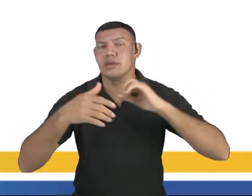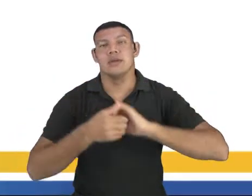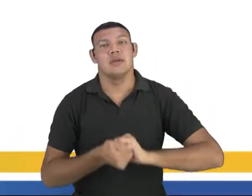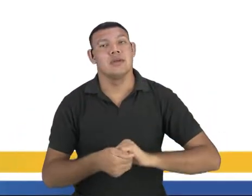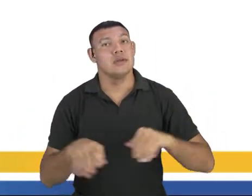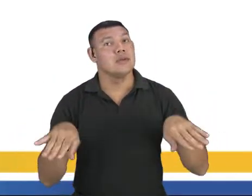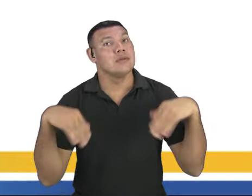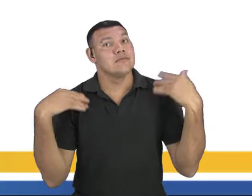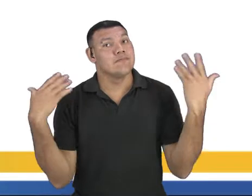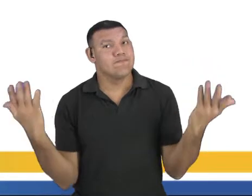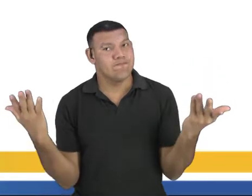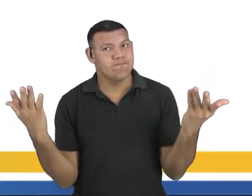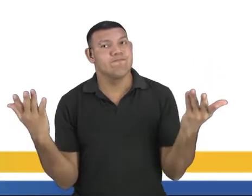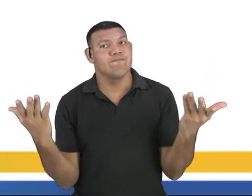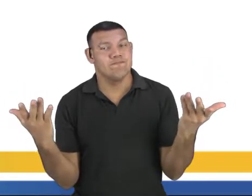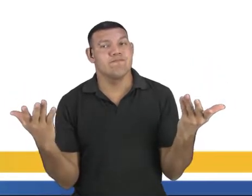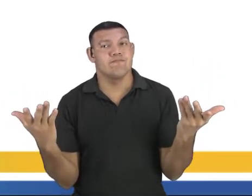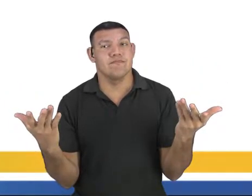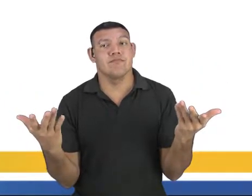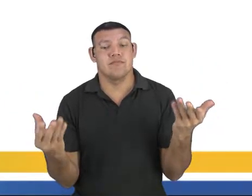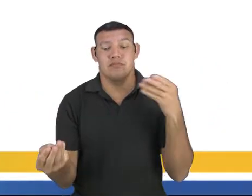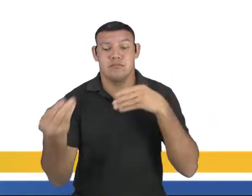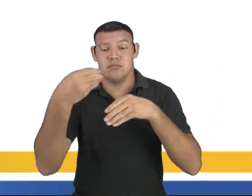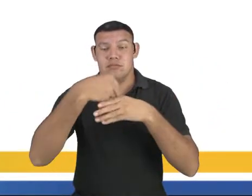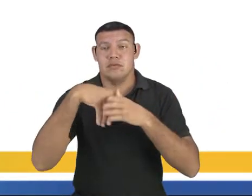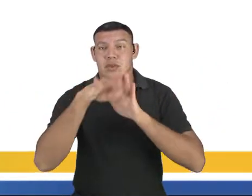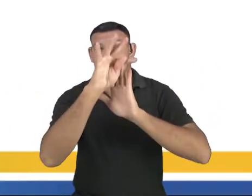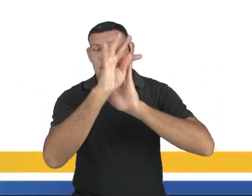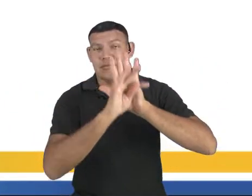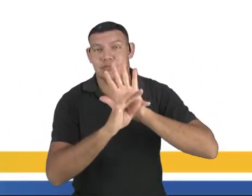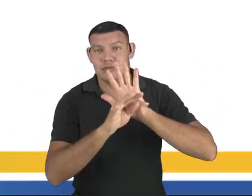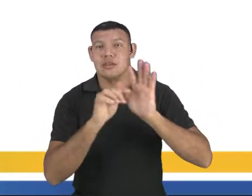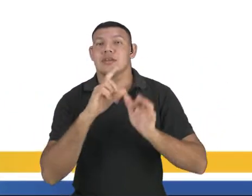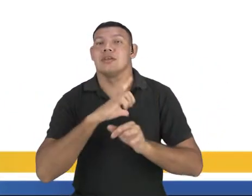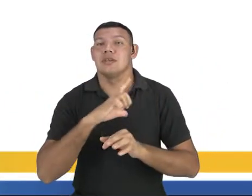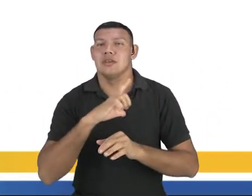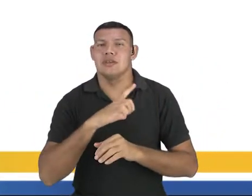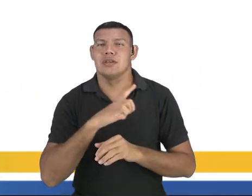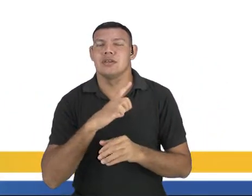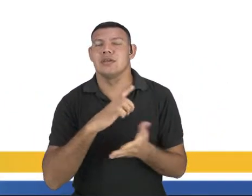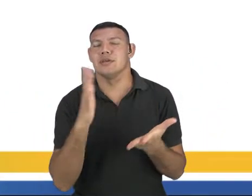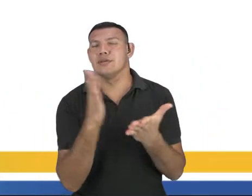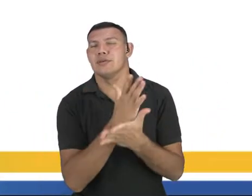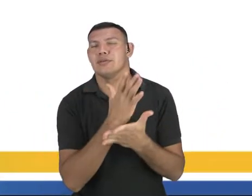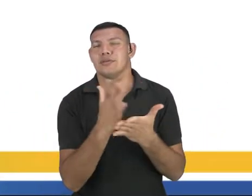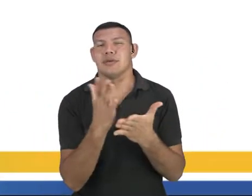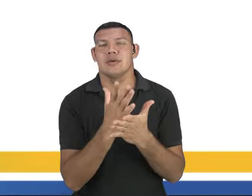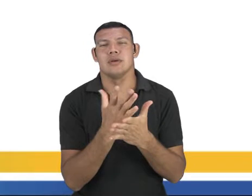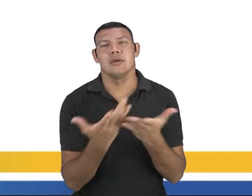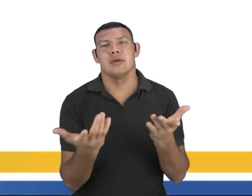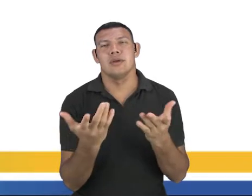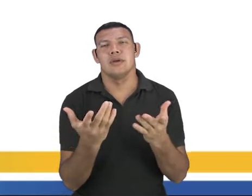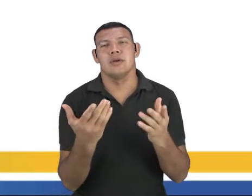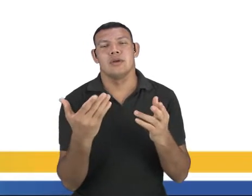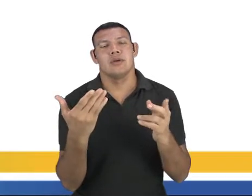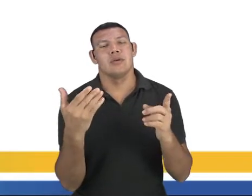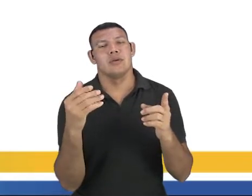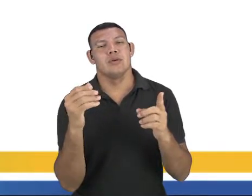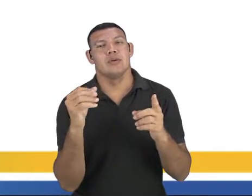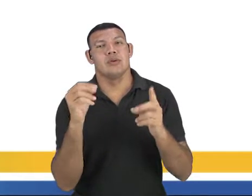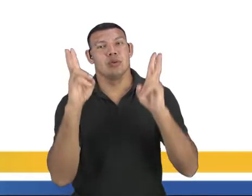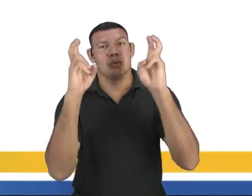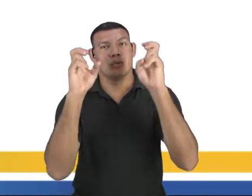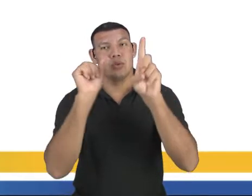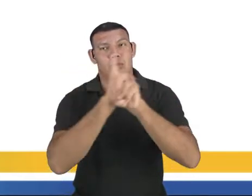Então, nessas letras, nós vamos ter alguma questão social sendo tratada.